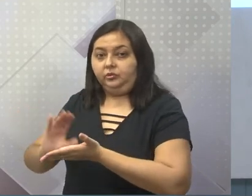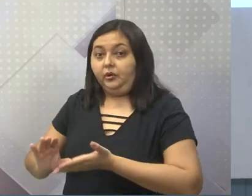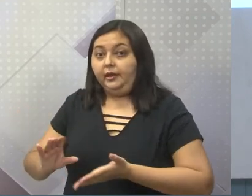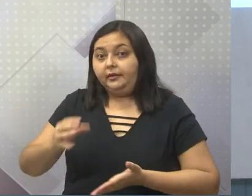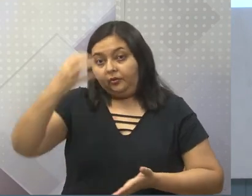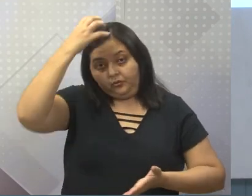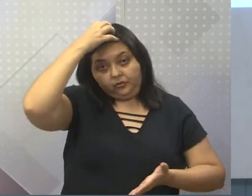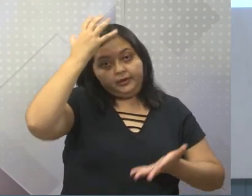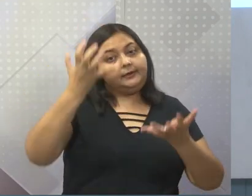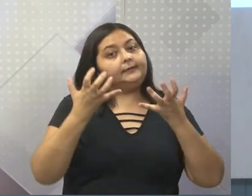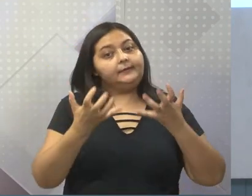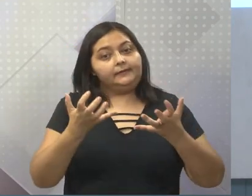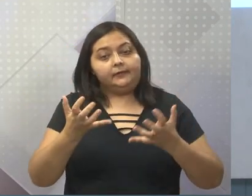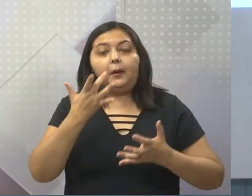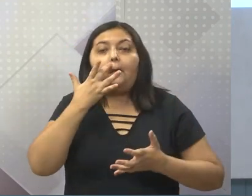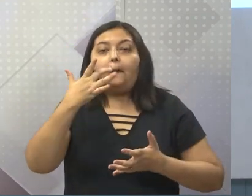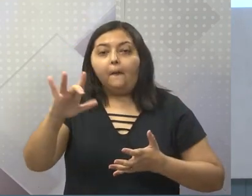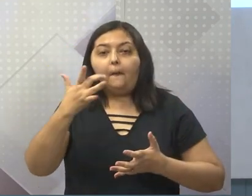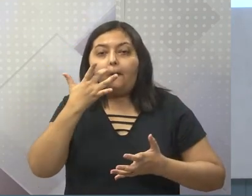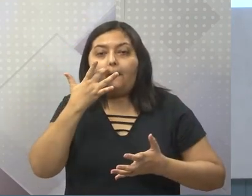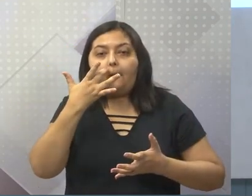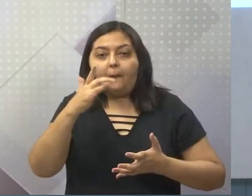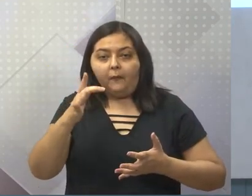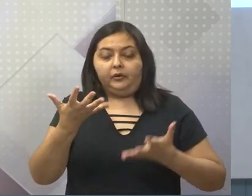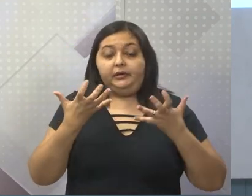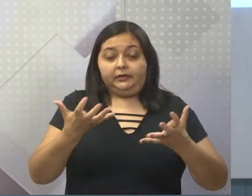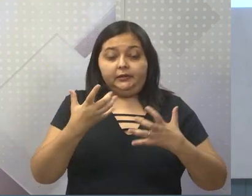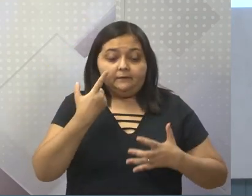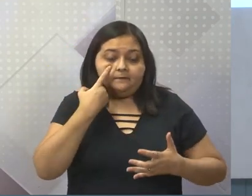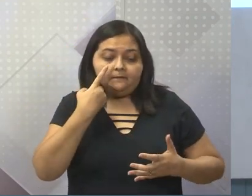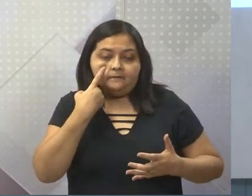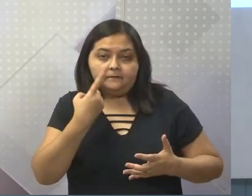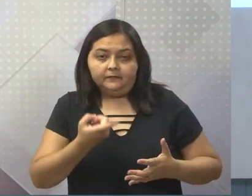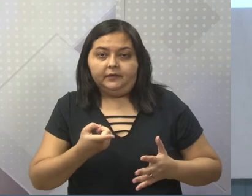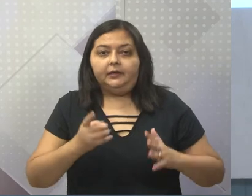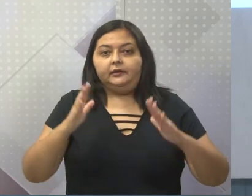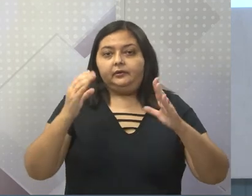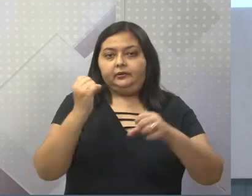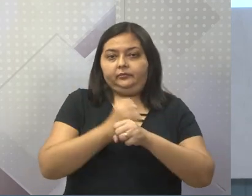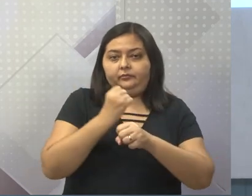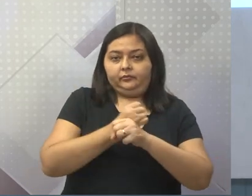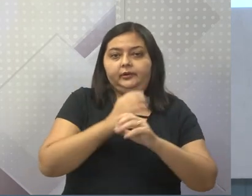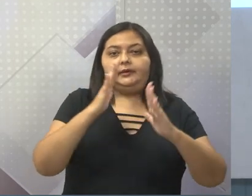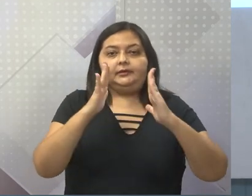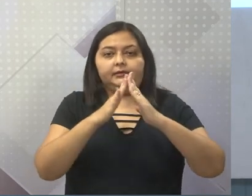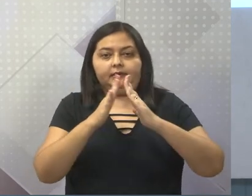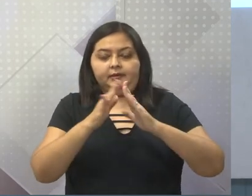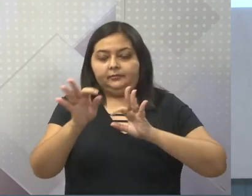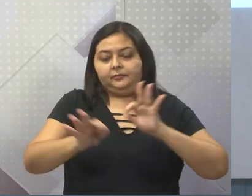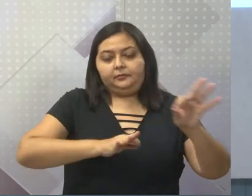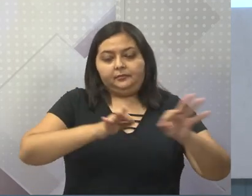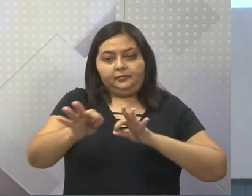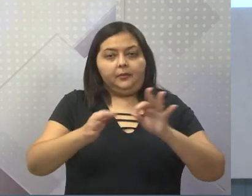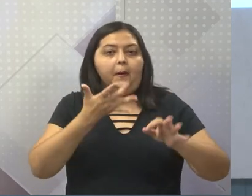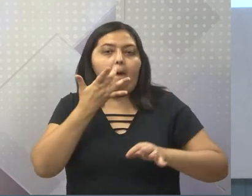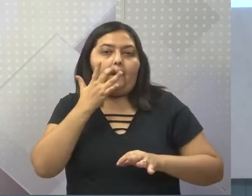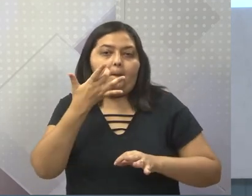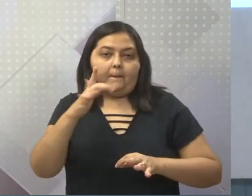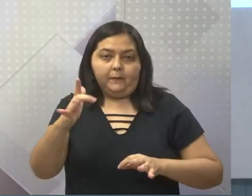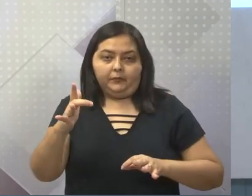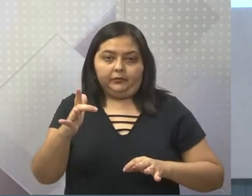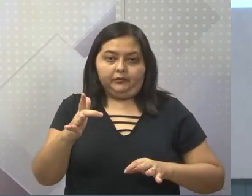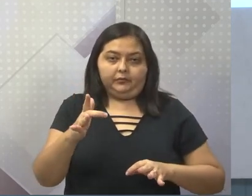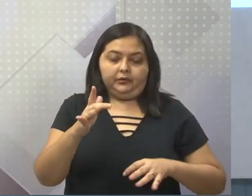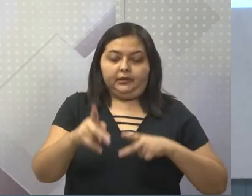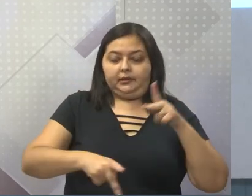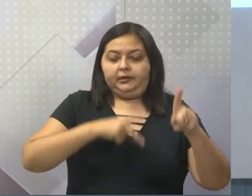questão do imposto, tivesse um controle, por isso começou a existir essas casas de fundições, né? E o pessoal reivindicava justamente isso,